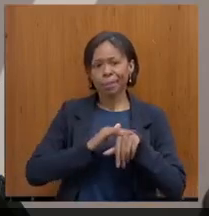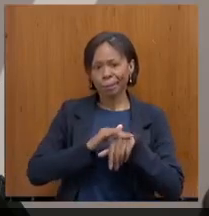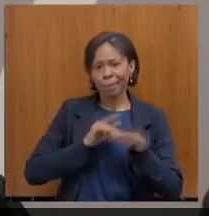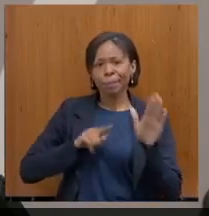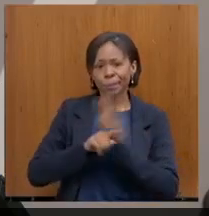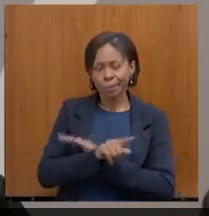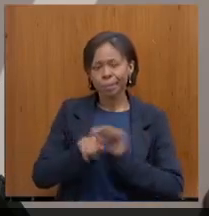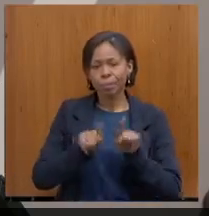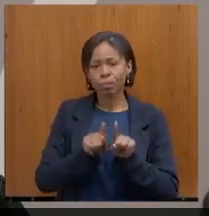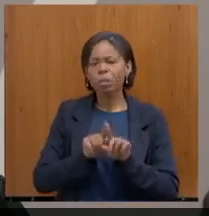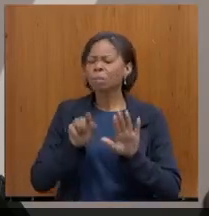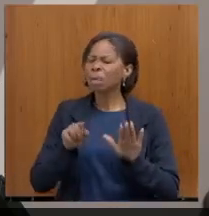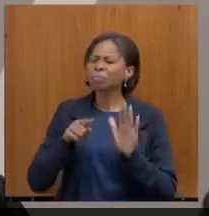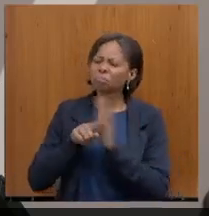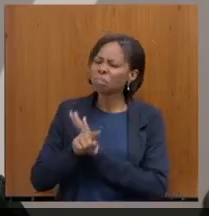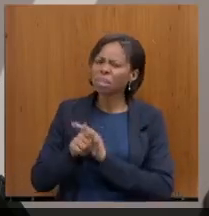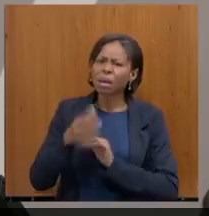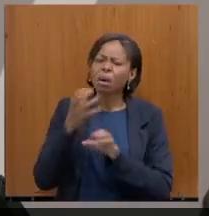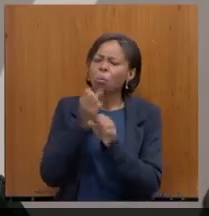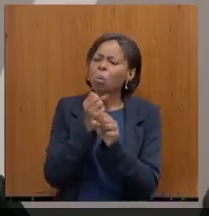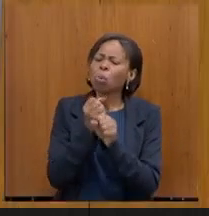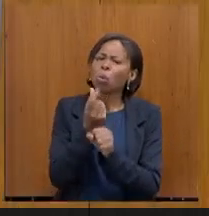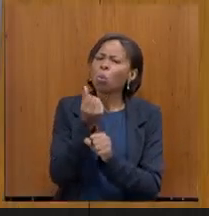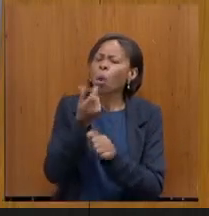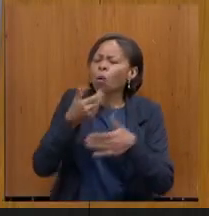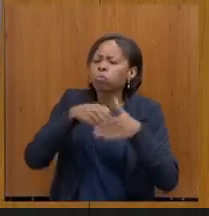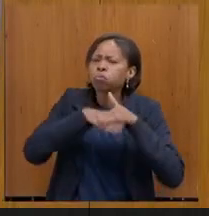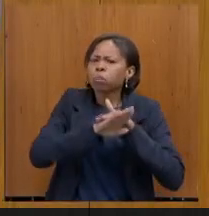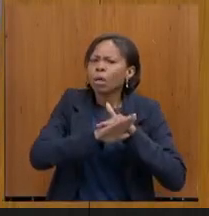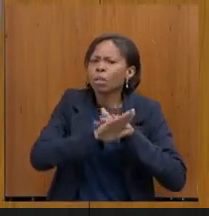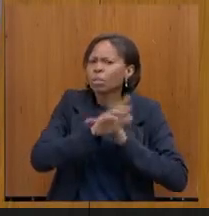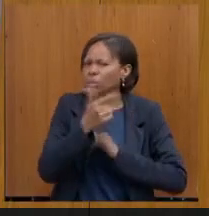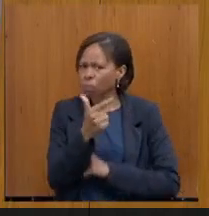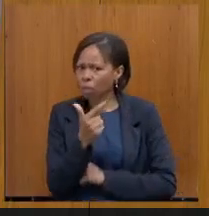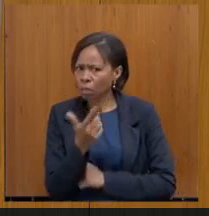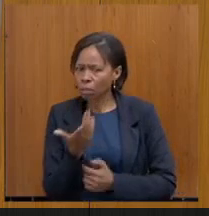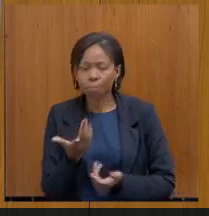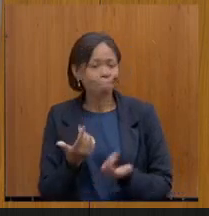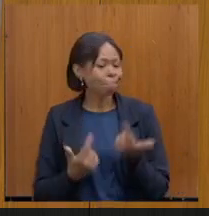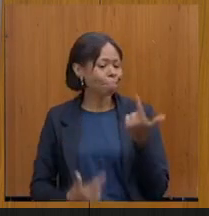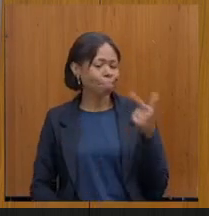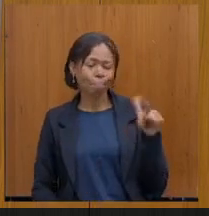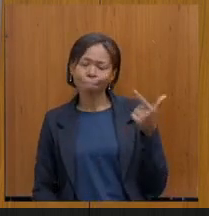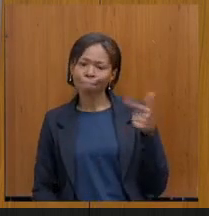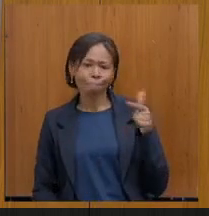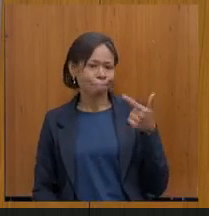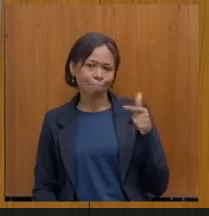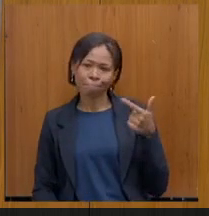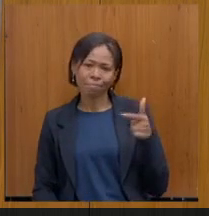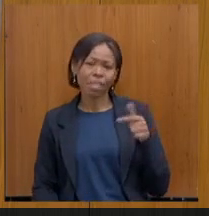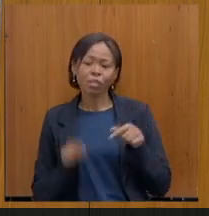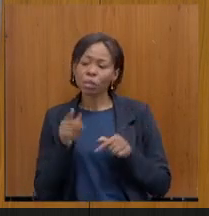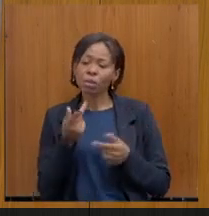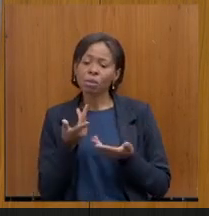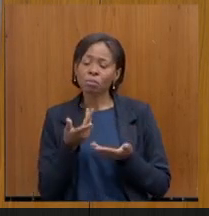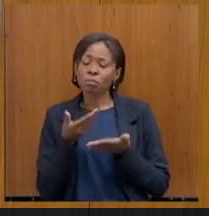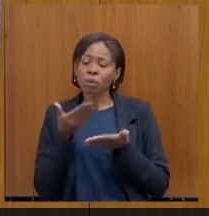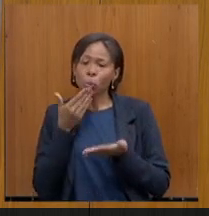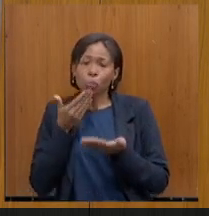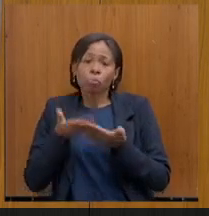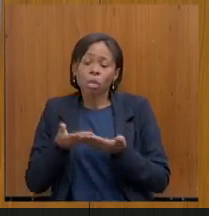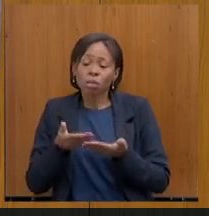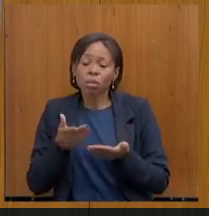queria reafirmar, o não tem esse saldo para nos passar aqui? Não tenho aqui. Inclusive, o senhor ficou de fazer o requerimento, eu não recebi o requerimento. Mas não,